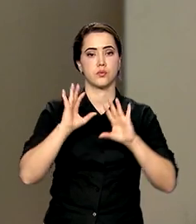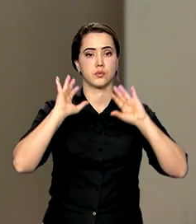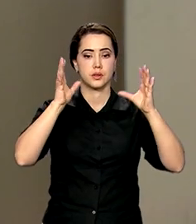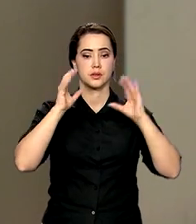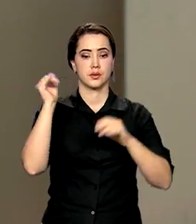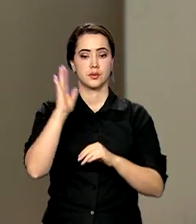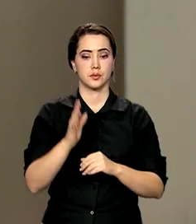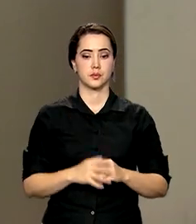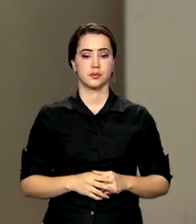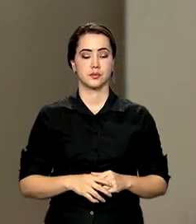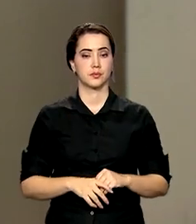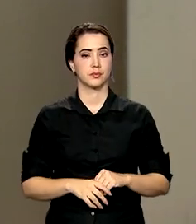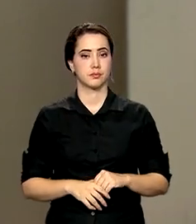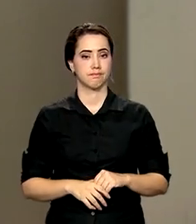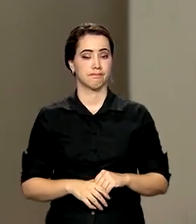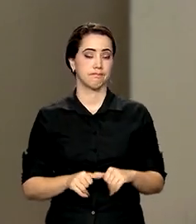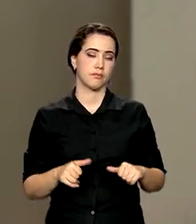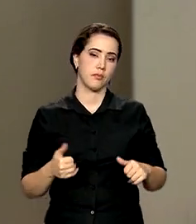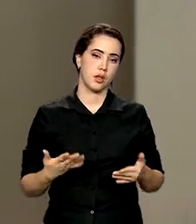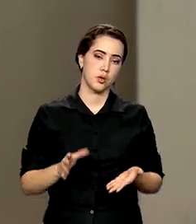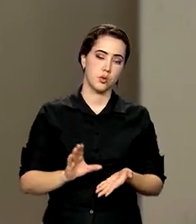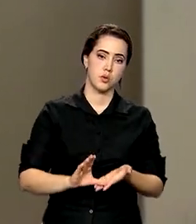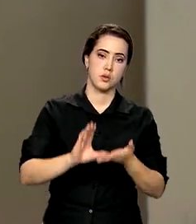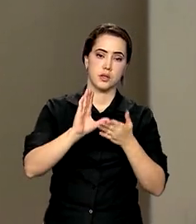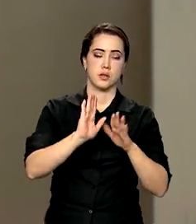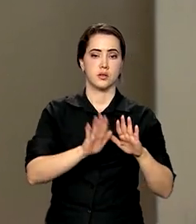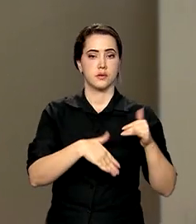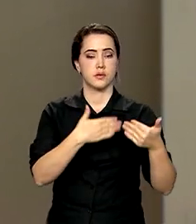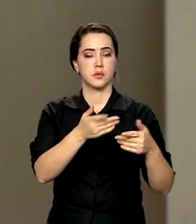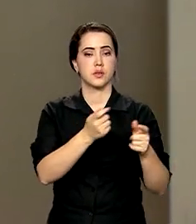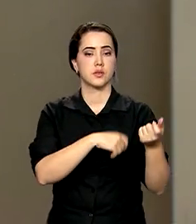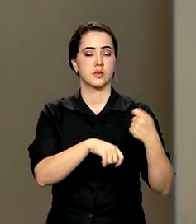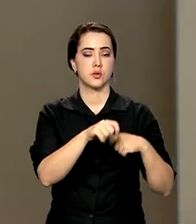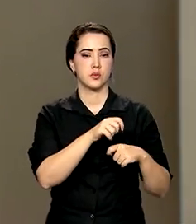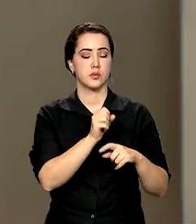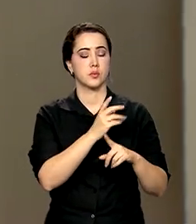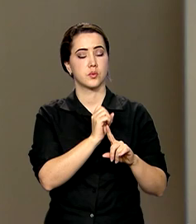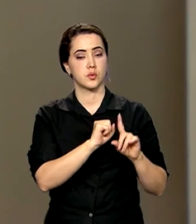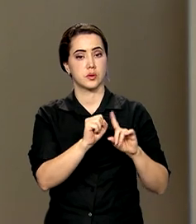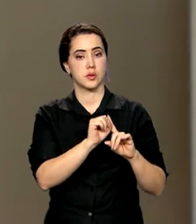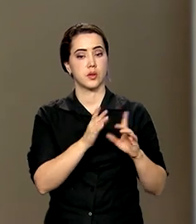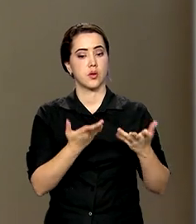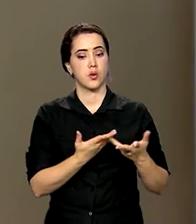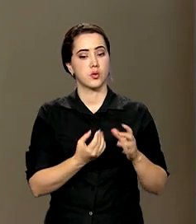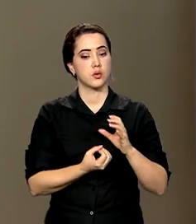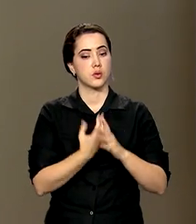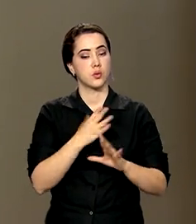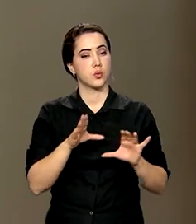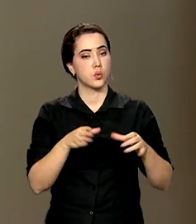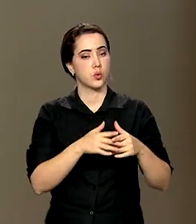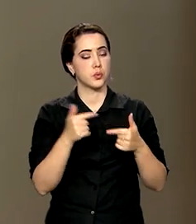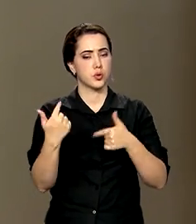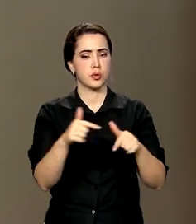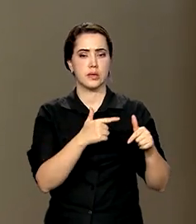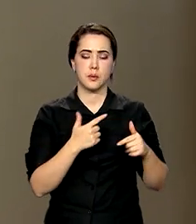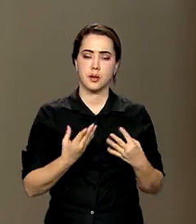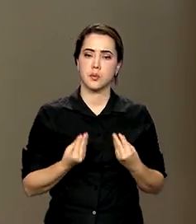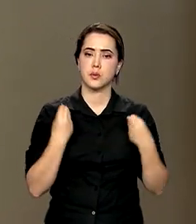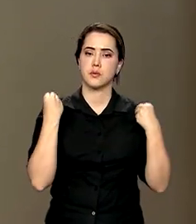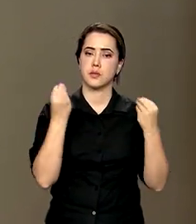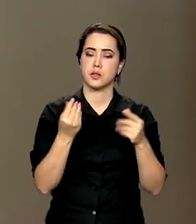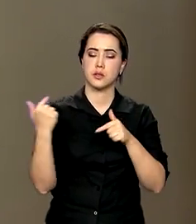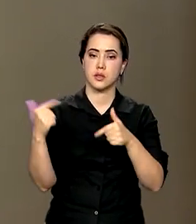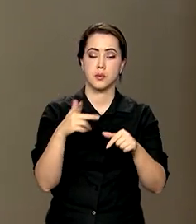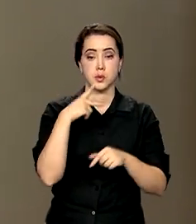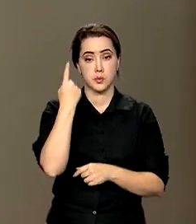Bom, o Conselho de Desenvolvimento Econômico e Social Sustentável instalou hoje um grupo de trabalho para colocar em prática